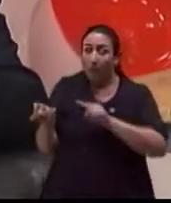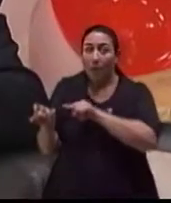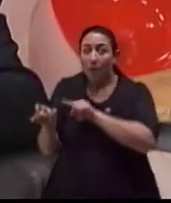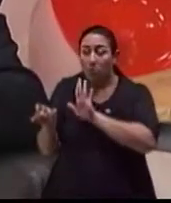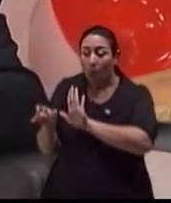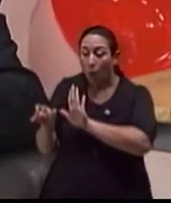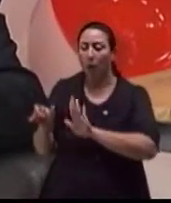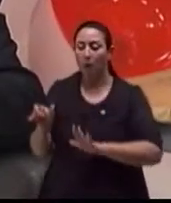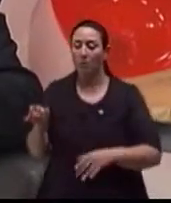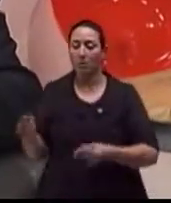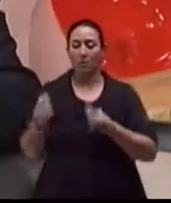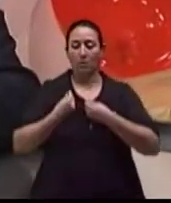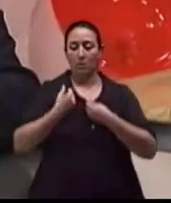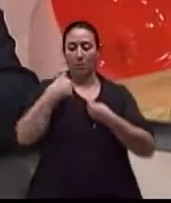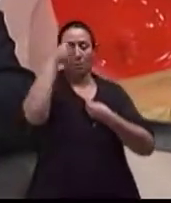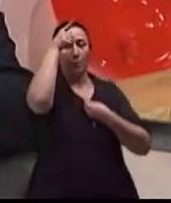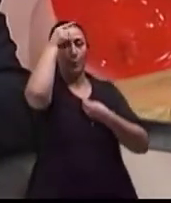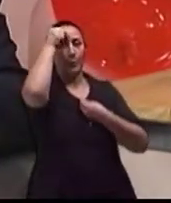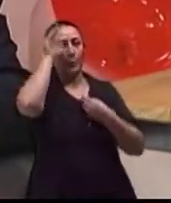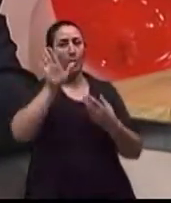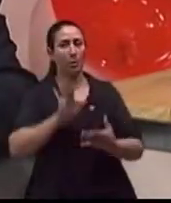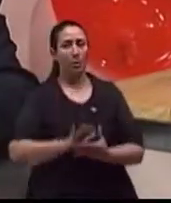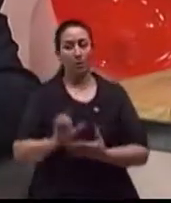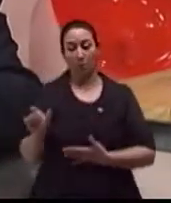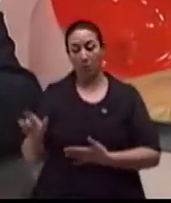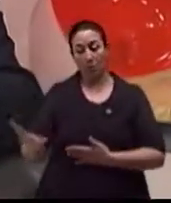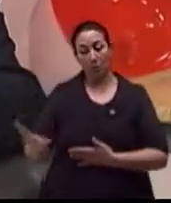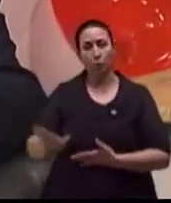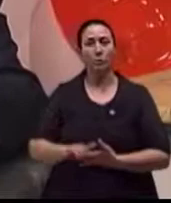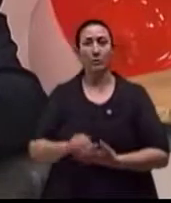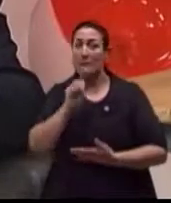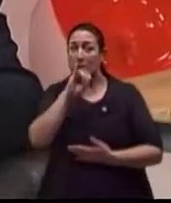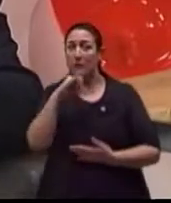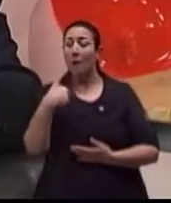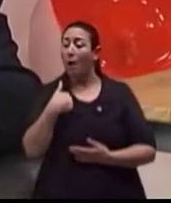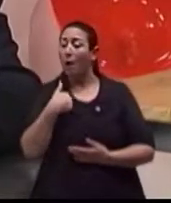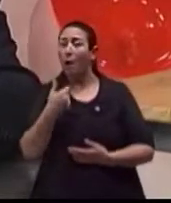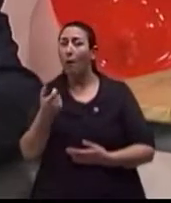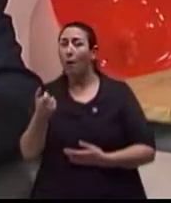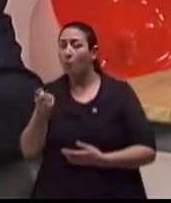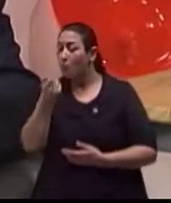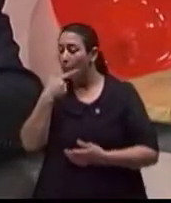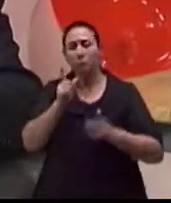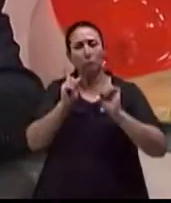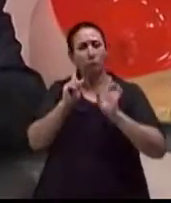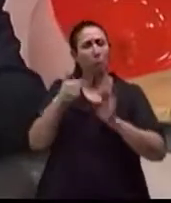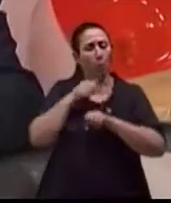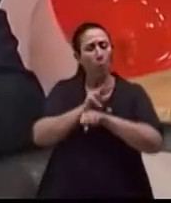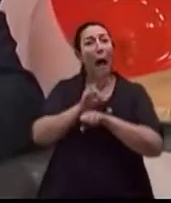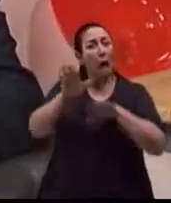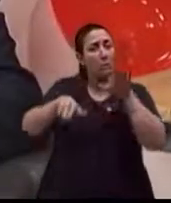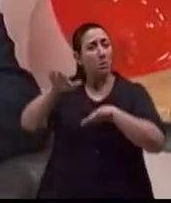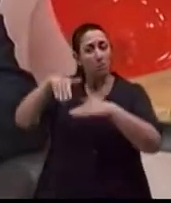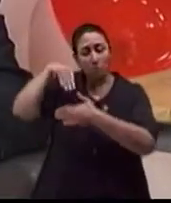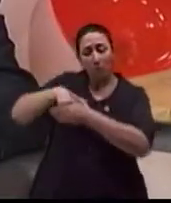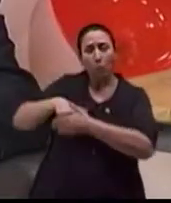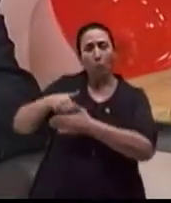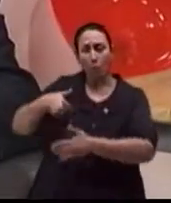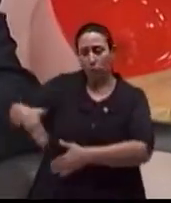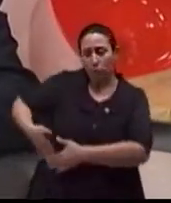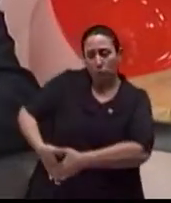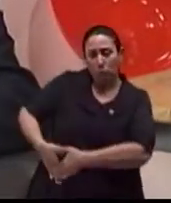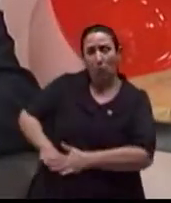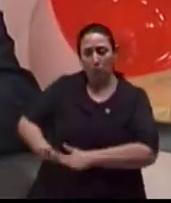já deixam eles tranquilos. Na mesinha de cabeceira da cama ou em algum lugar, ou na carteira, muitas vezes, aquilo já deixa ele